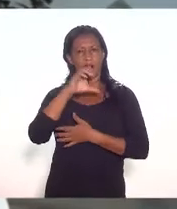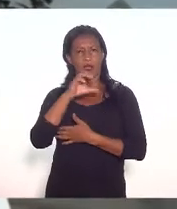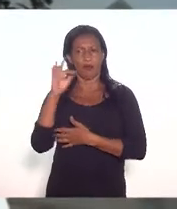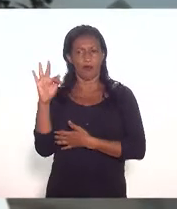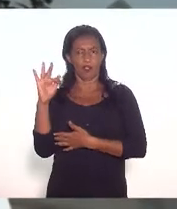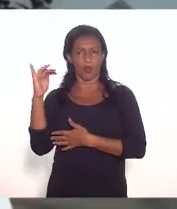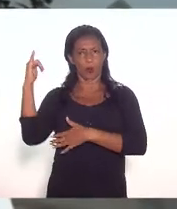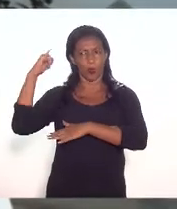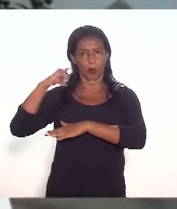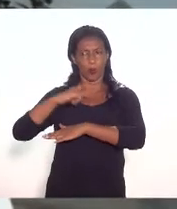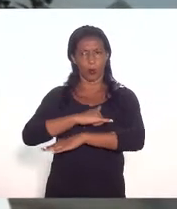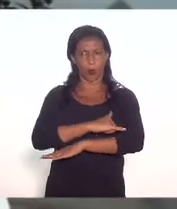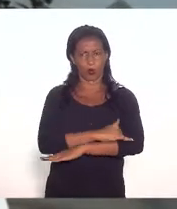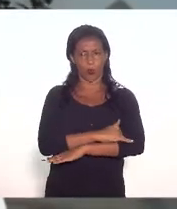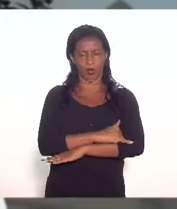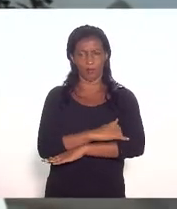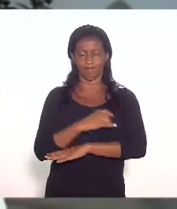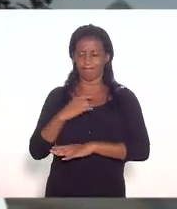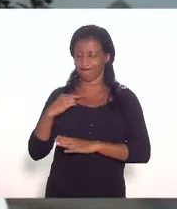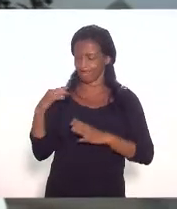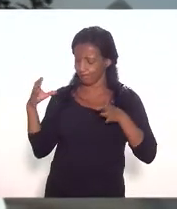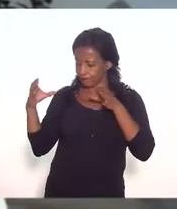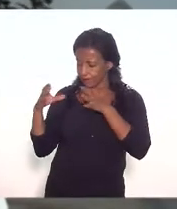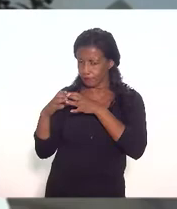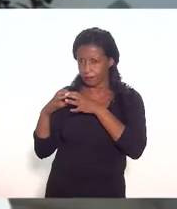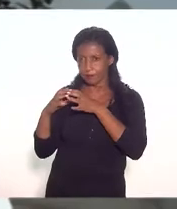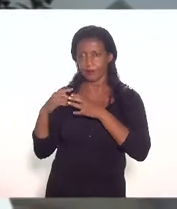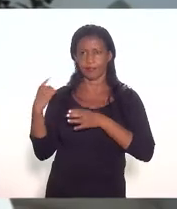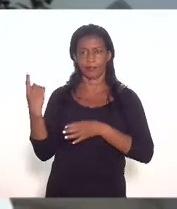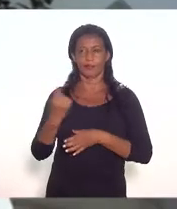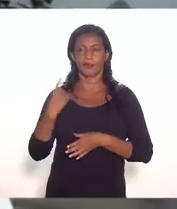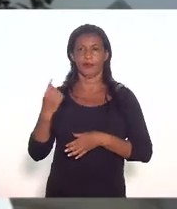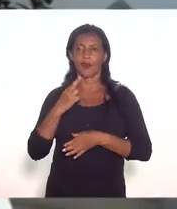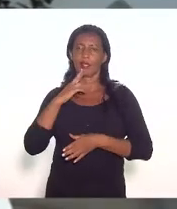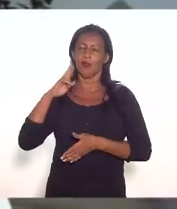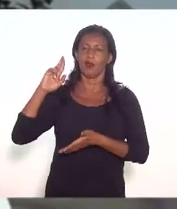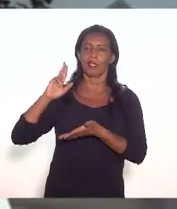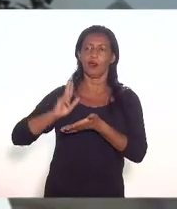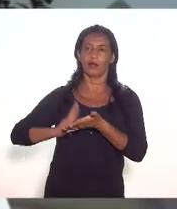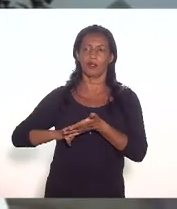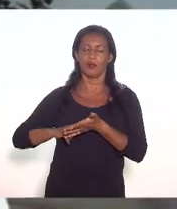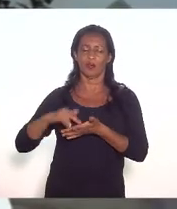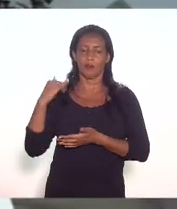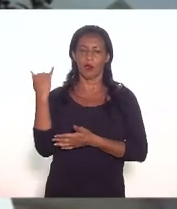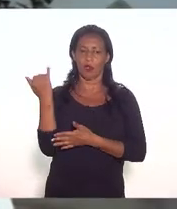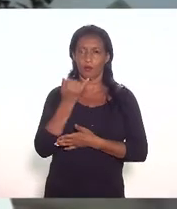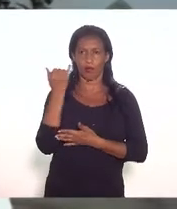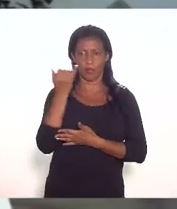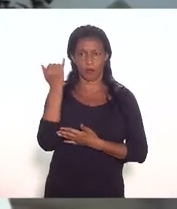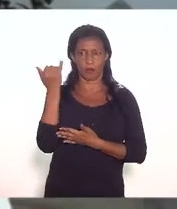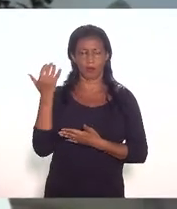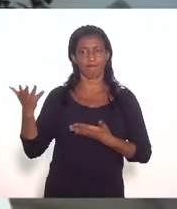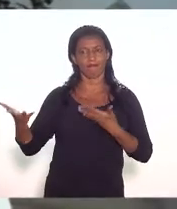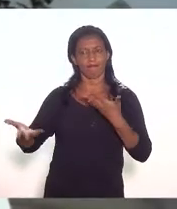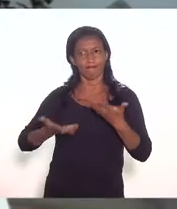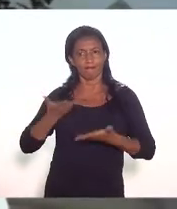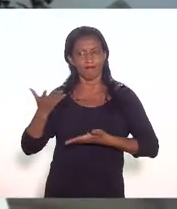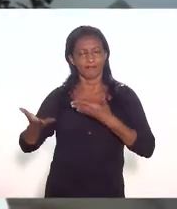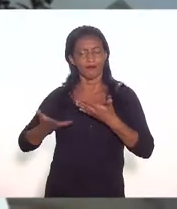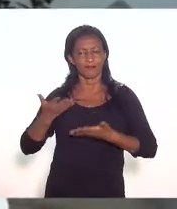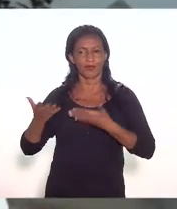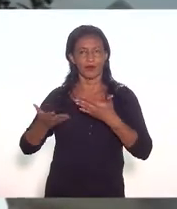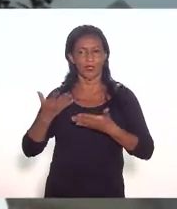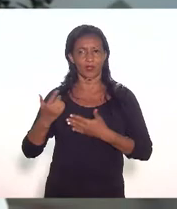primeiramente nós reconhecemos a a importância da iniciativa do do governo do